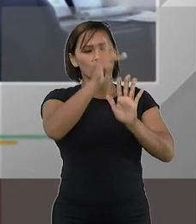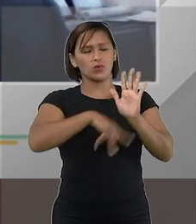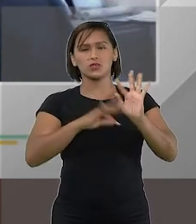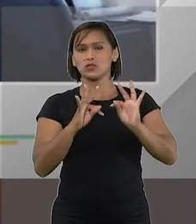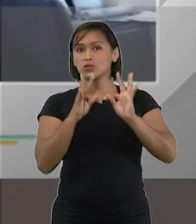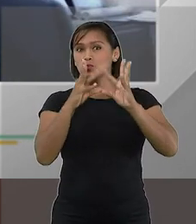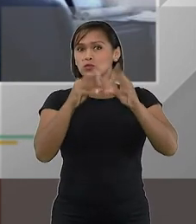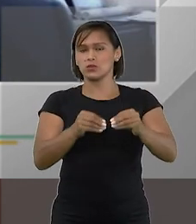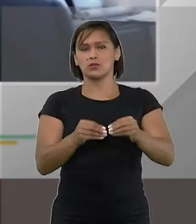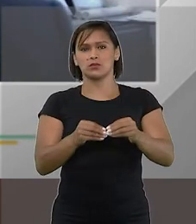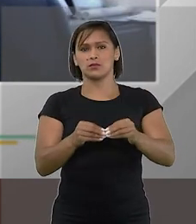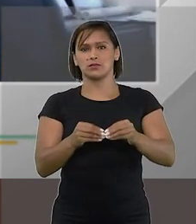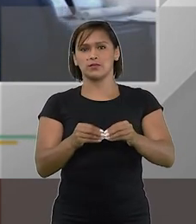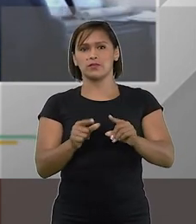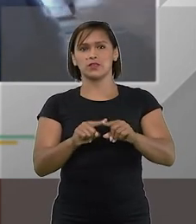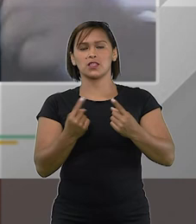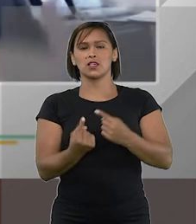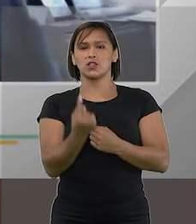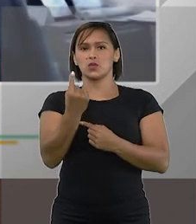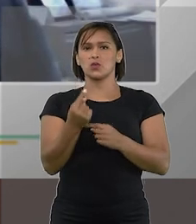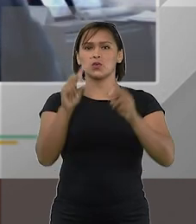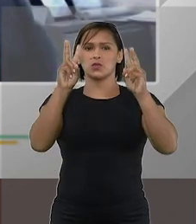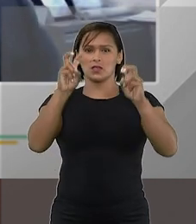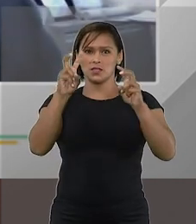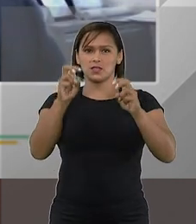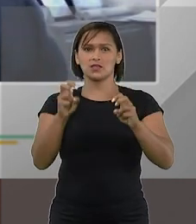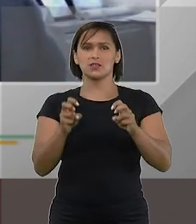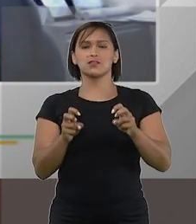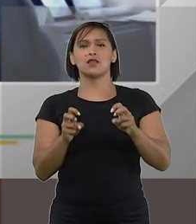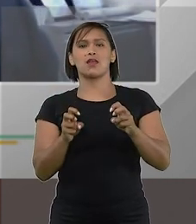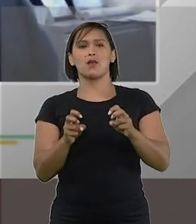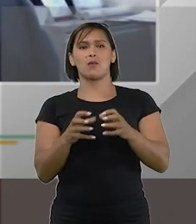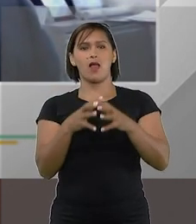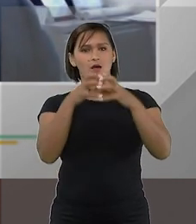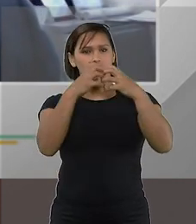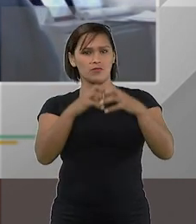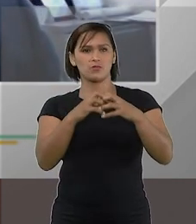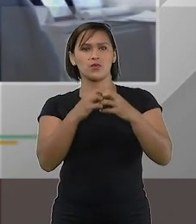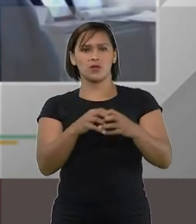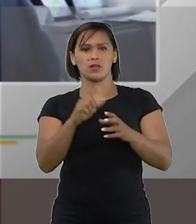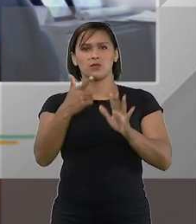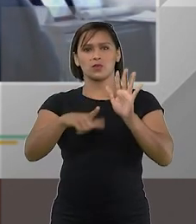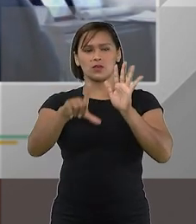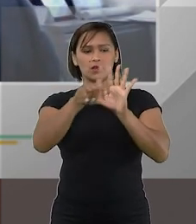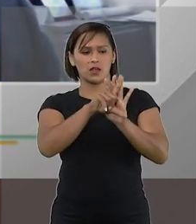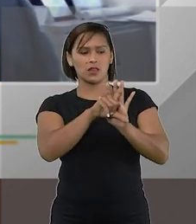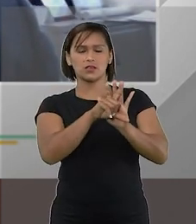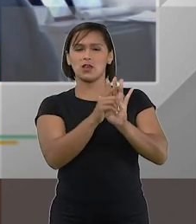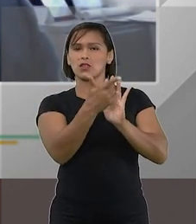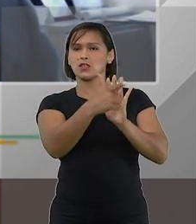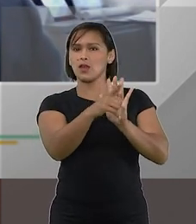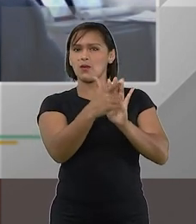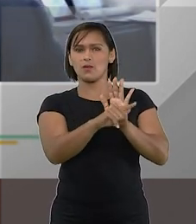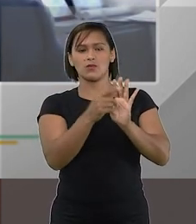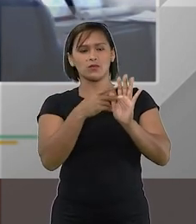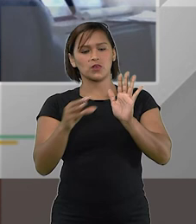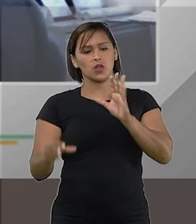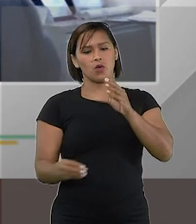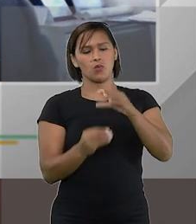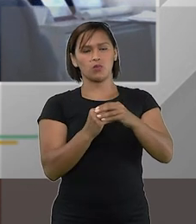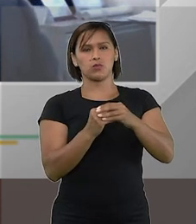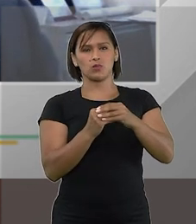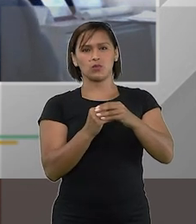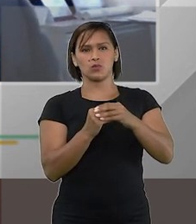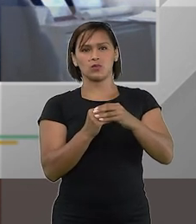projeto como um todo e um desses temas polêmicos que o legislador resolveu não colocar a mão